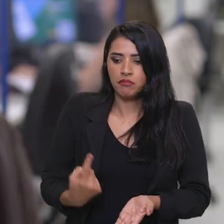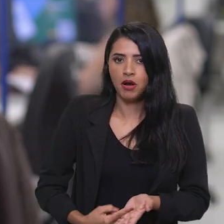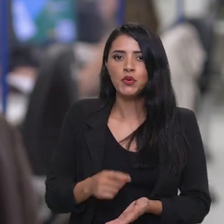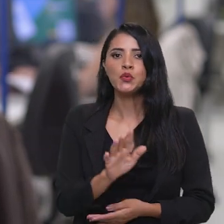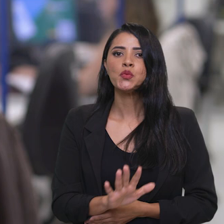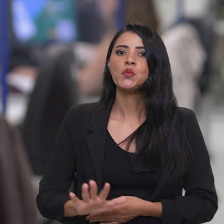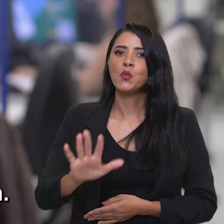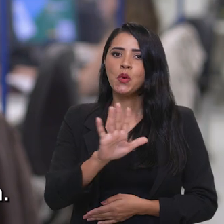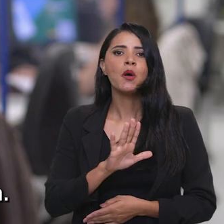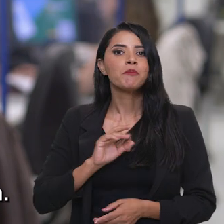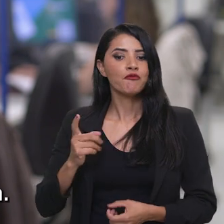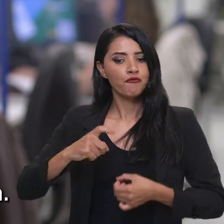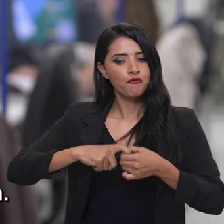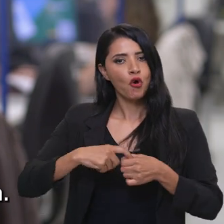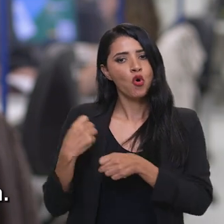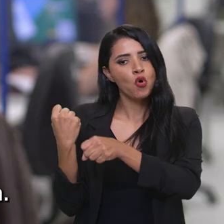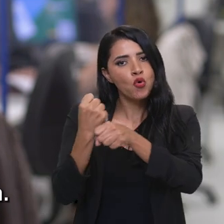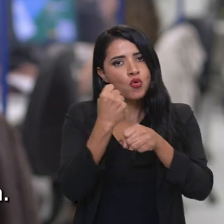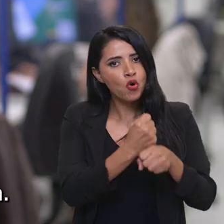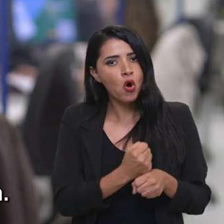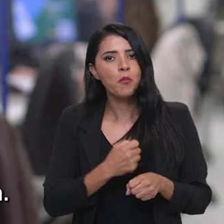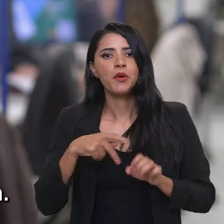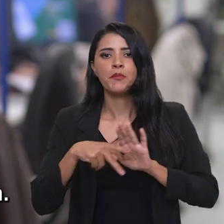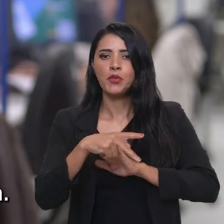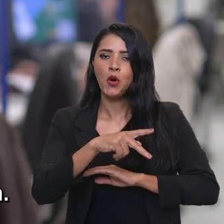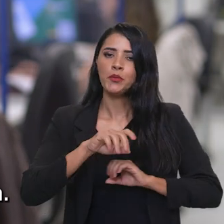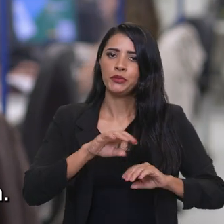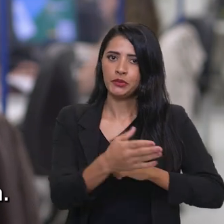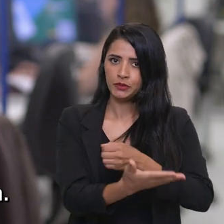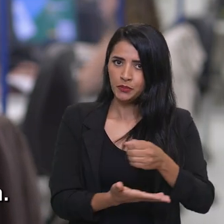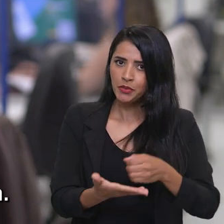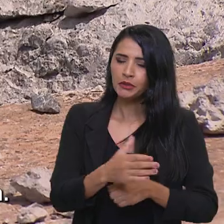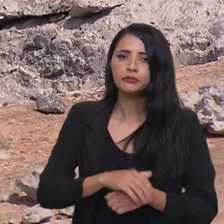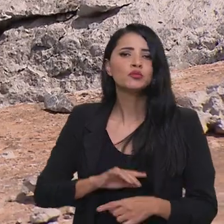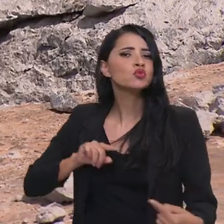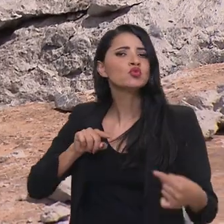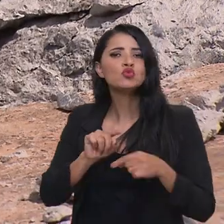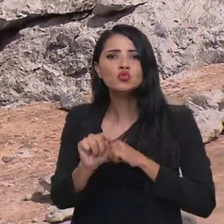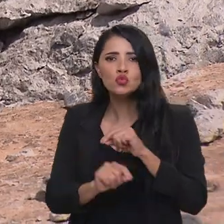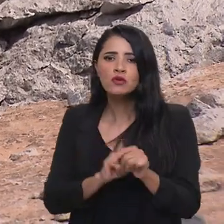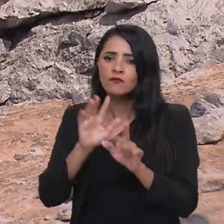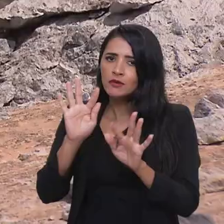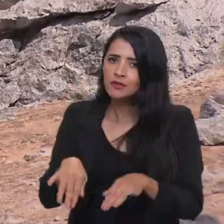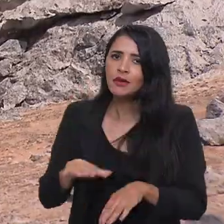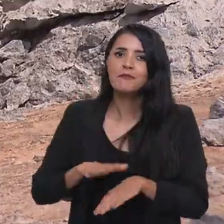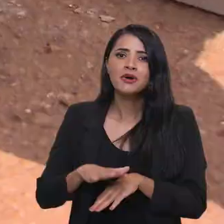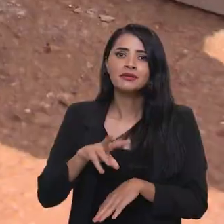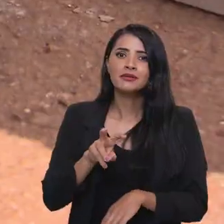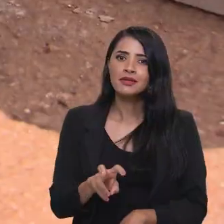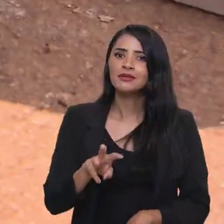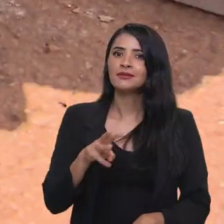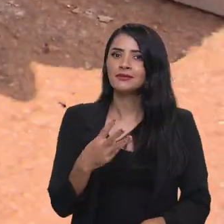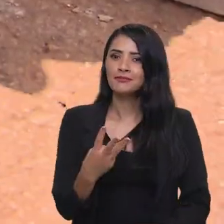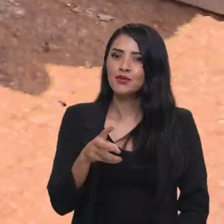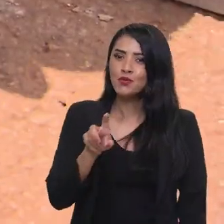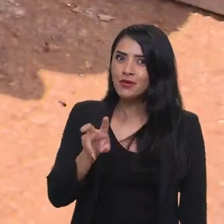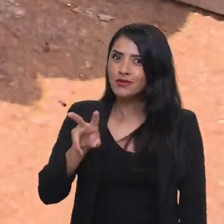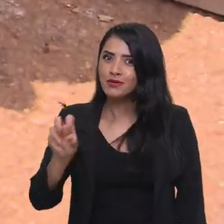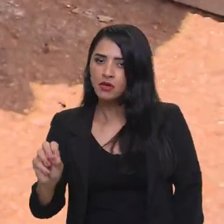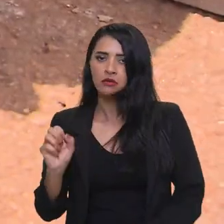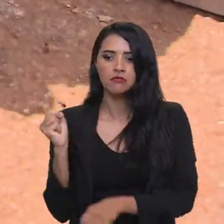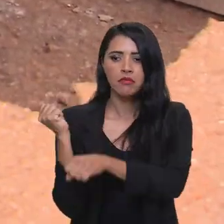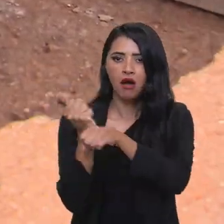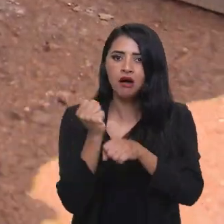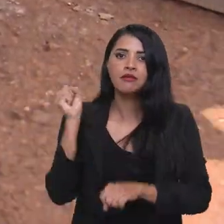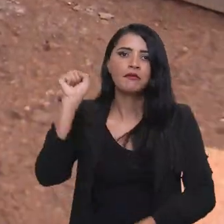o Pacto Nacional pela retomada de obras da educação básica. O objetivo é concluir mais de 3.500 obras